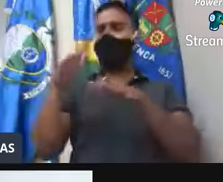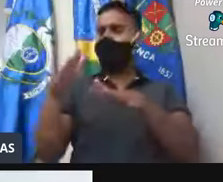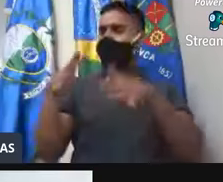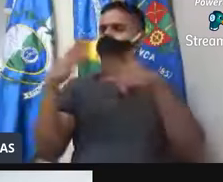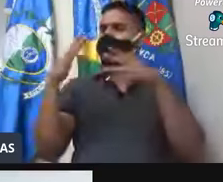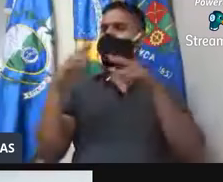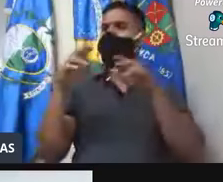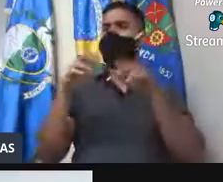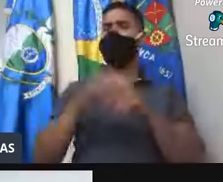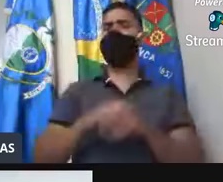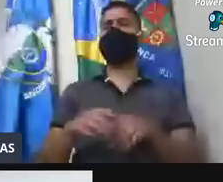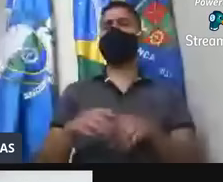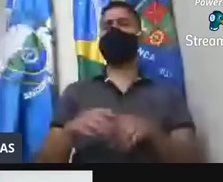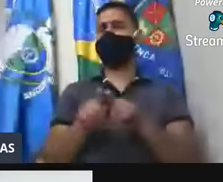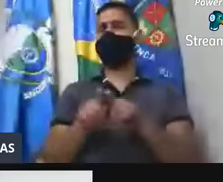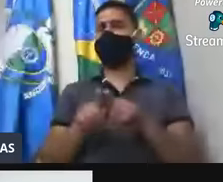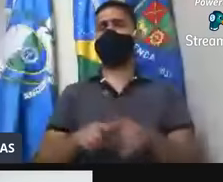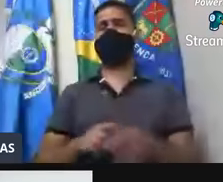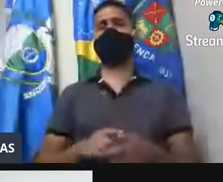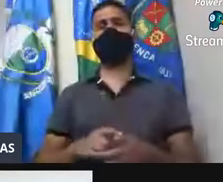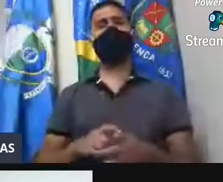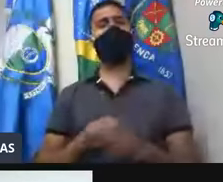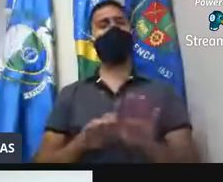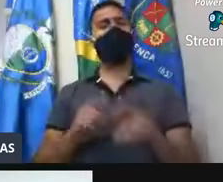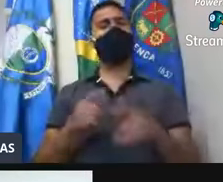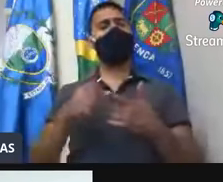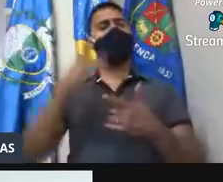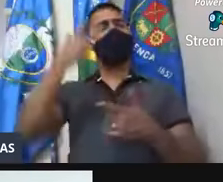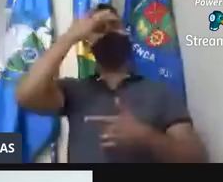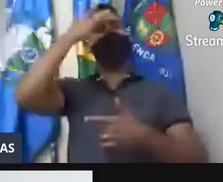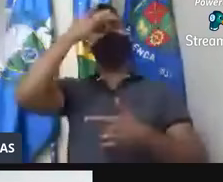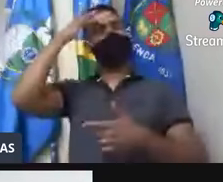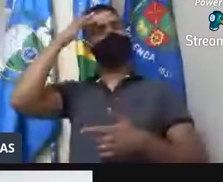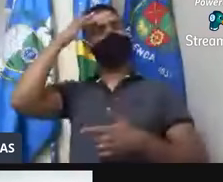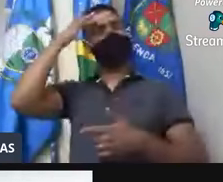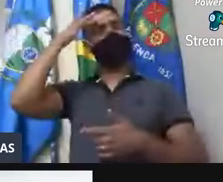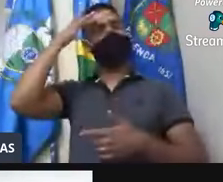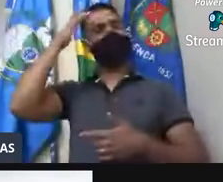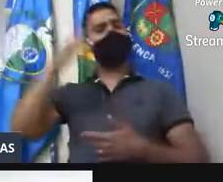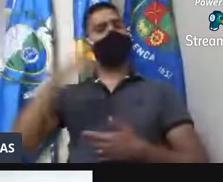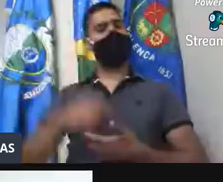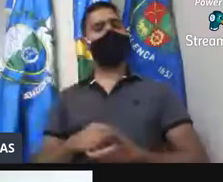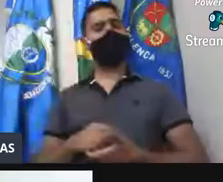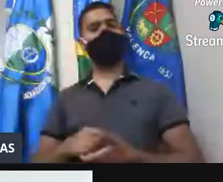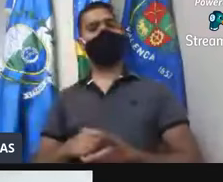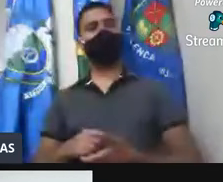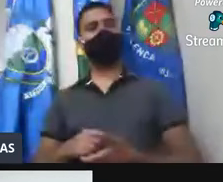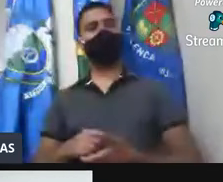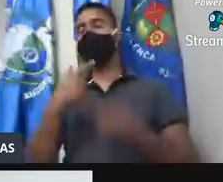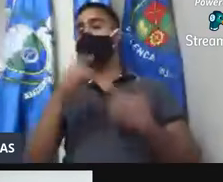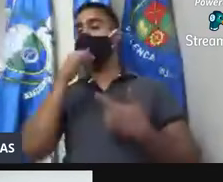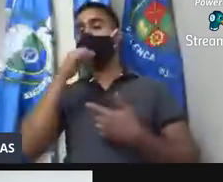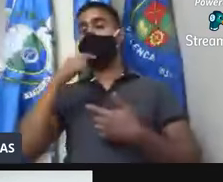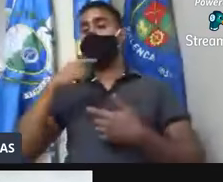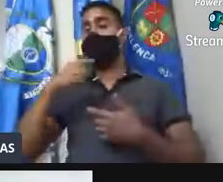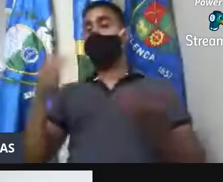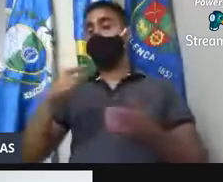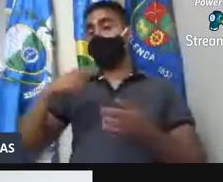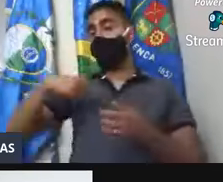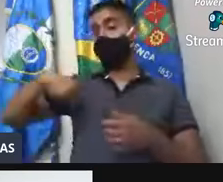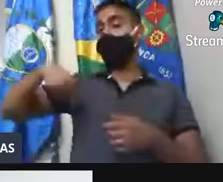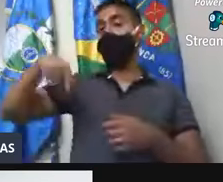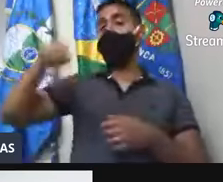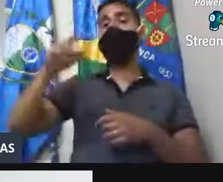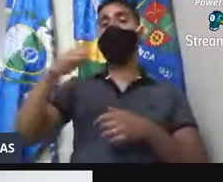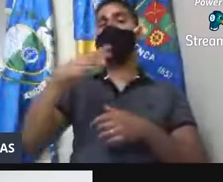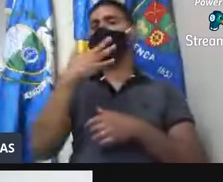Cruz, muitas das vezes as pessoas, para, né, o monumento da Serra da Beleza, hoje está sendo visitado